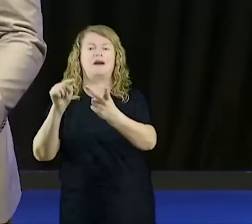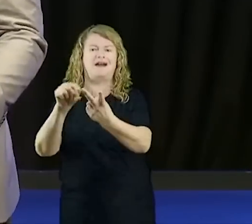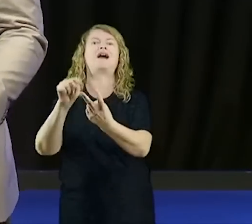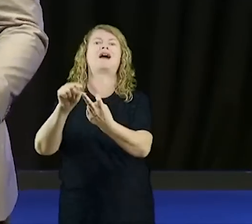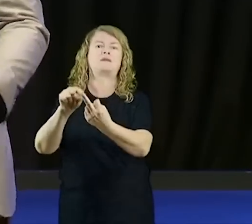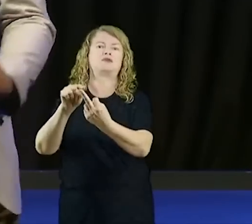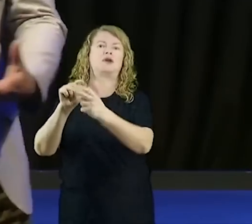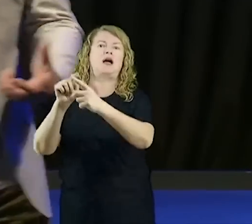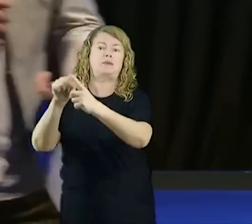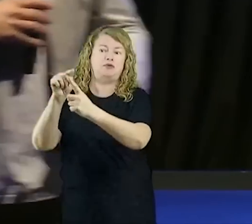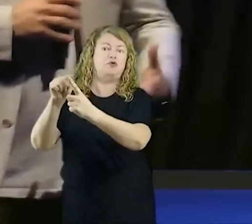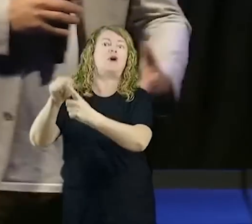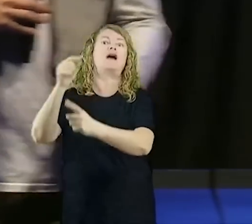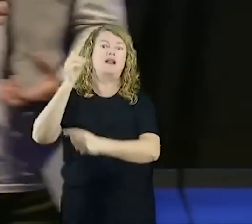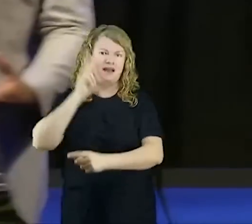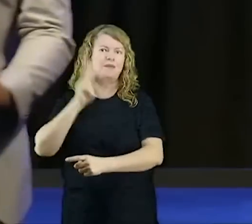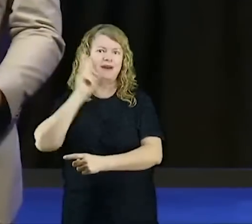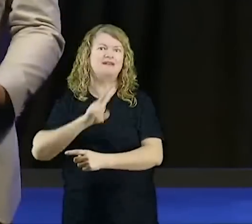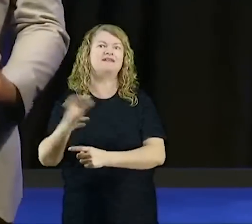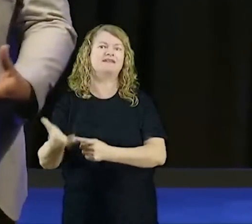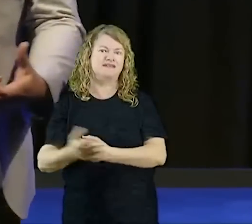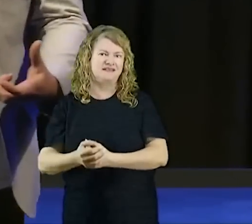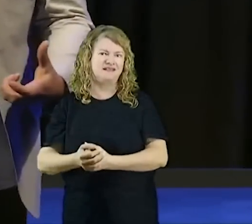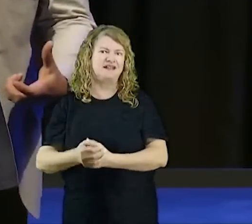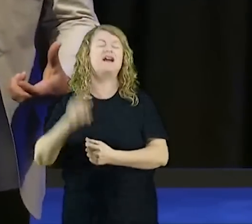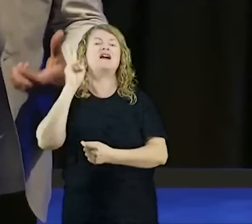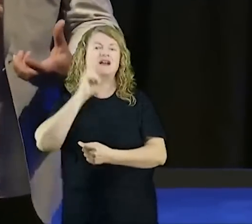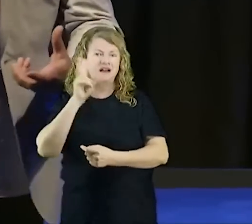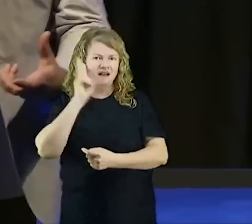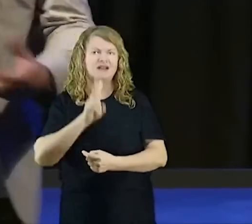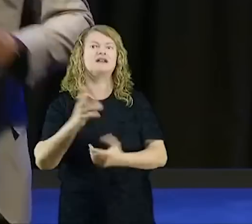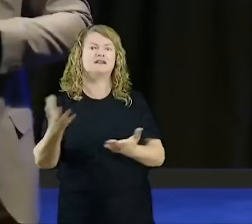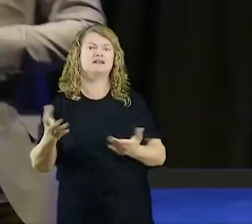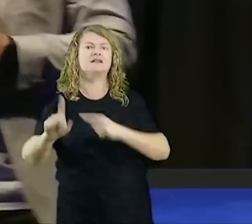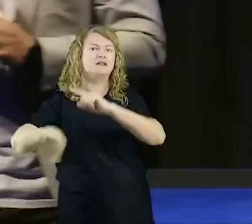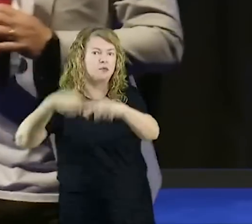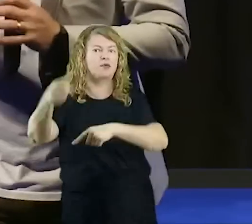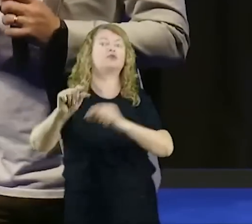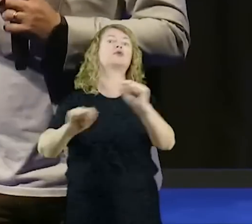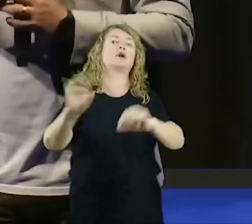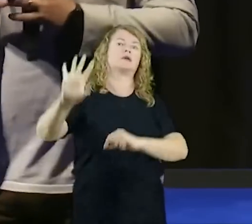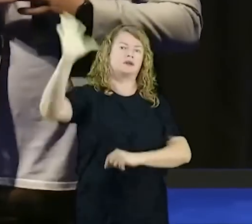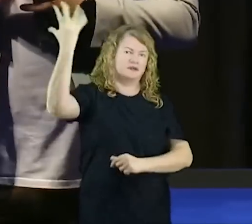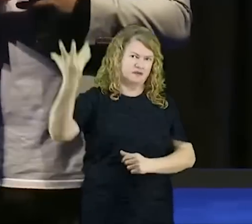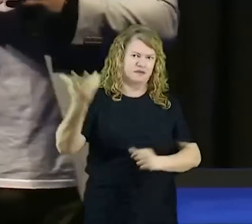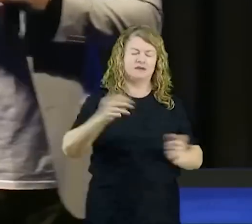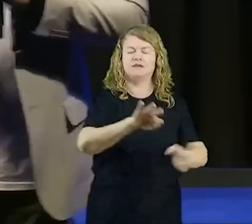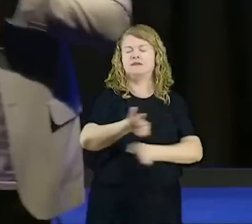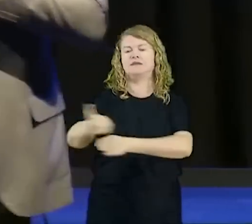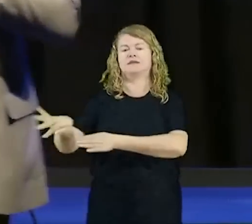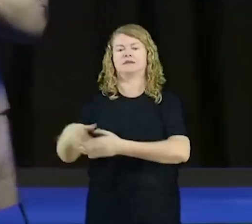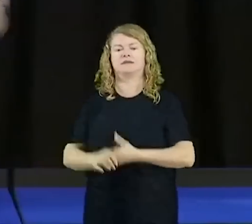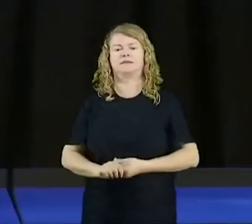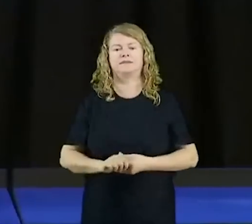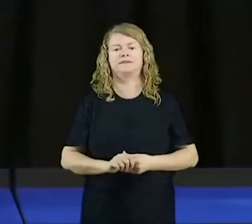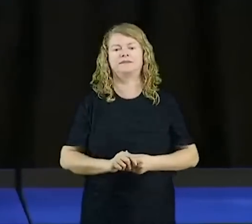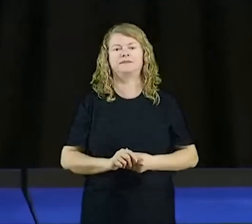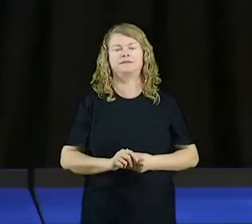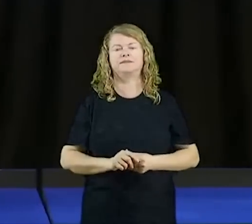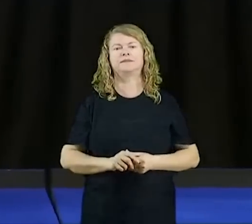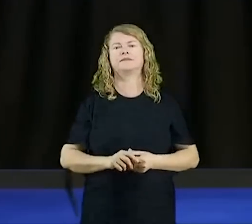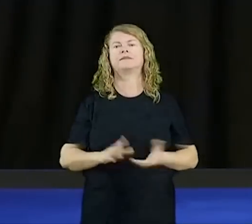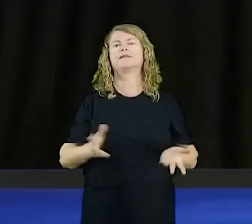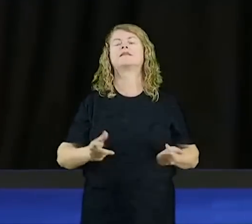quando eles, eles, eles, eles, eles têm vontade no seguinte sentido, eles falam assim, ela é minha,